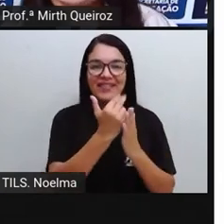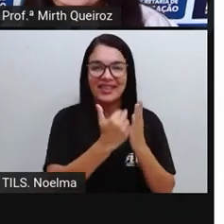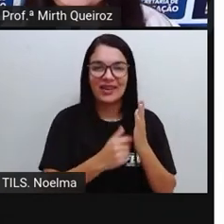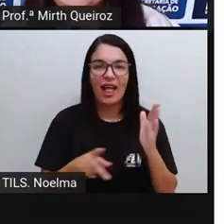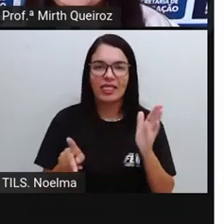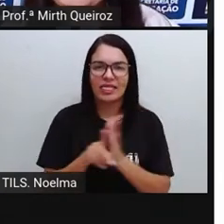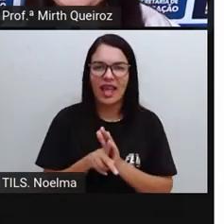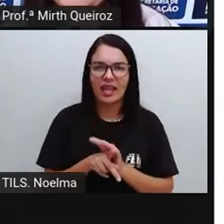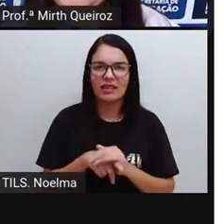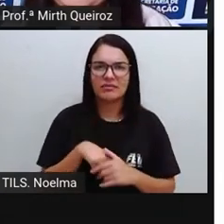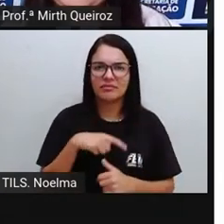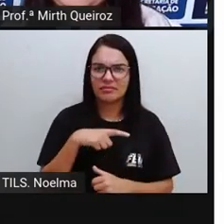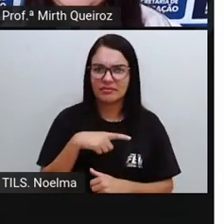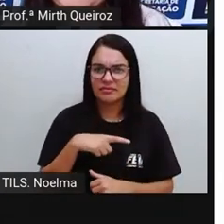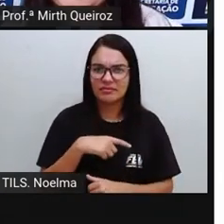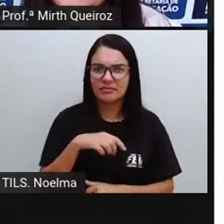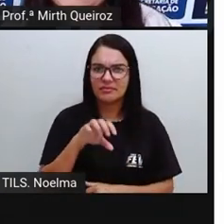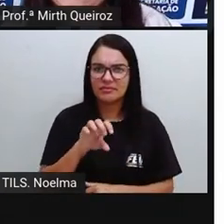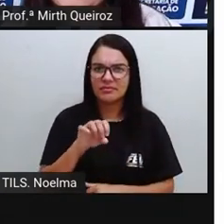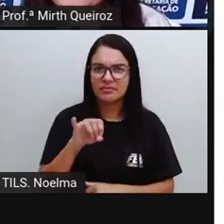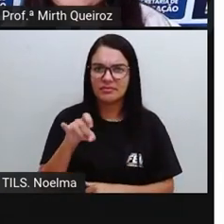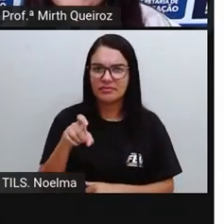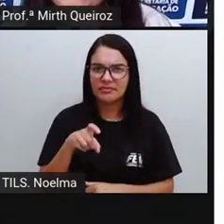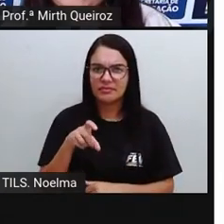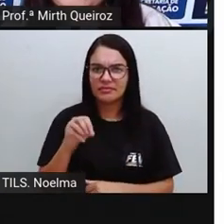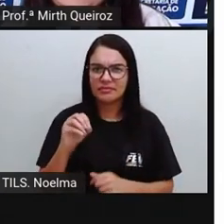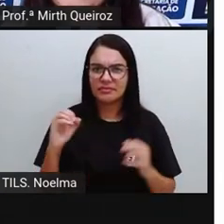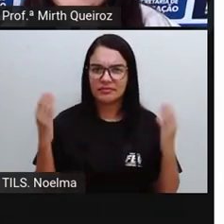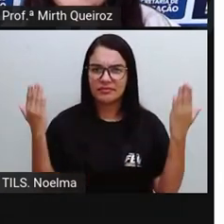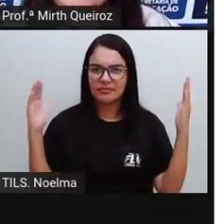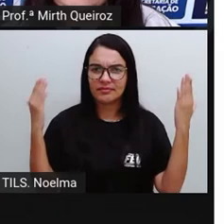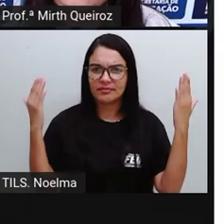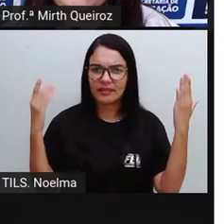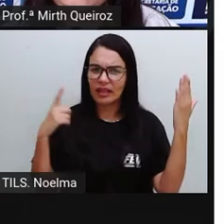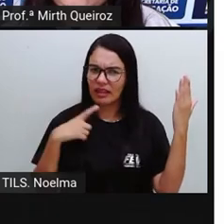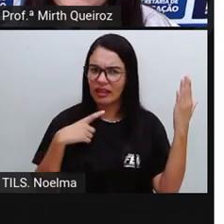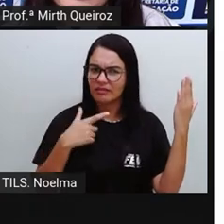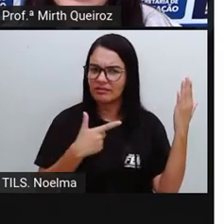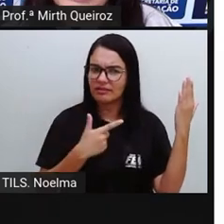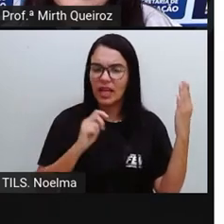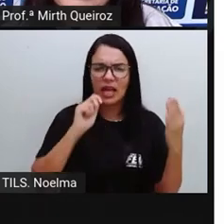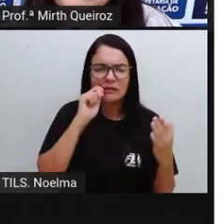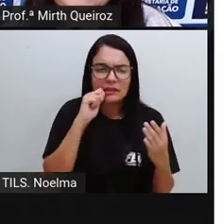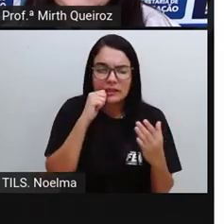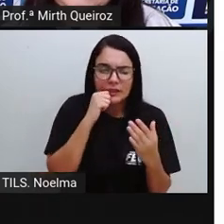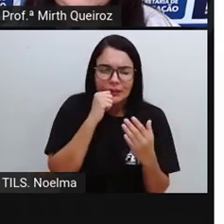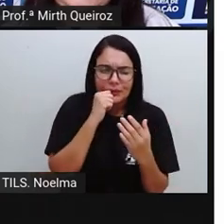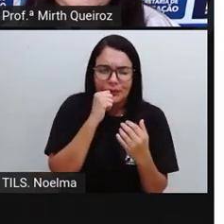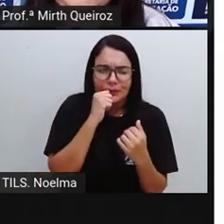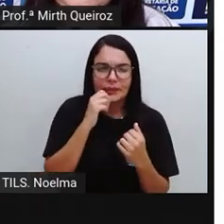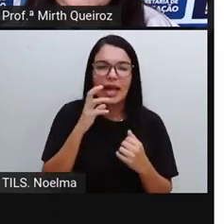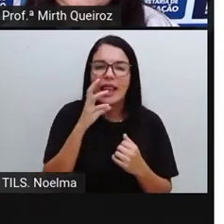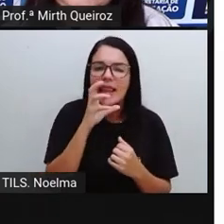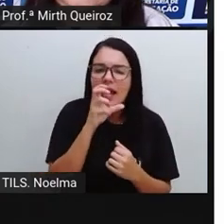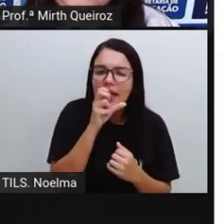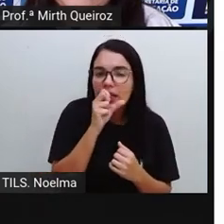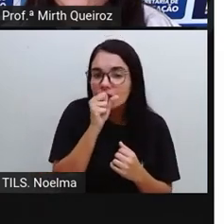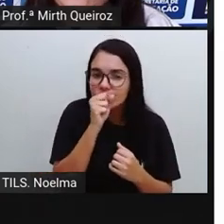têm eixo de simetria? Olha só, o limão, a laranja,